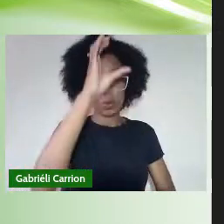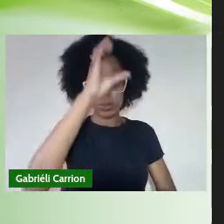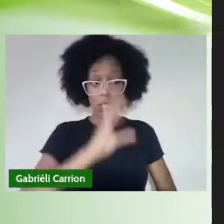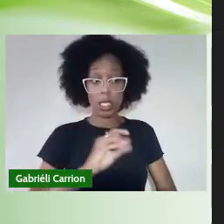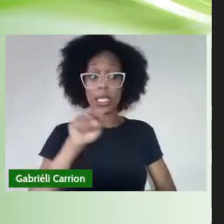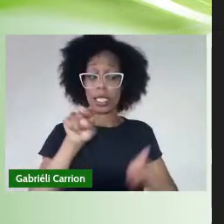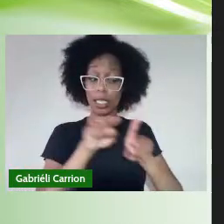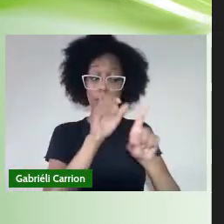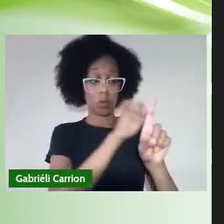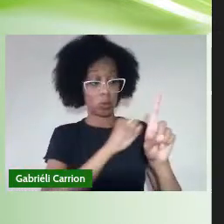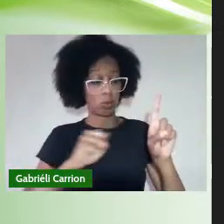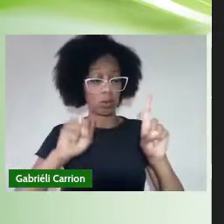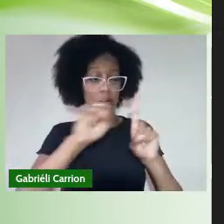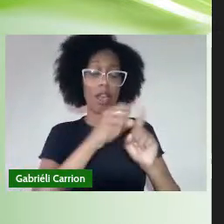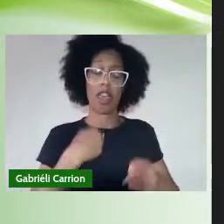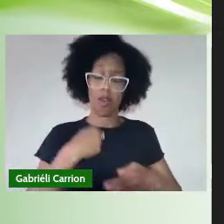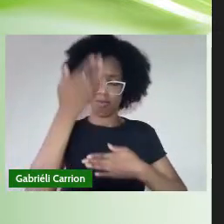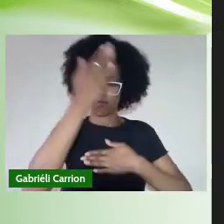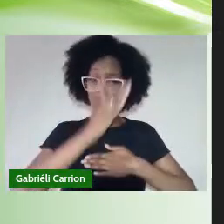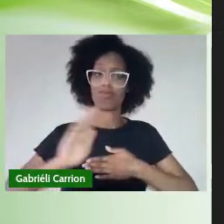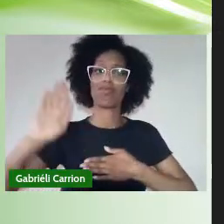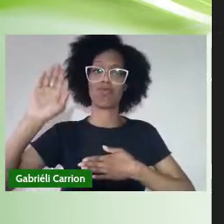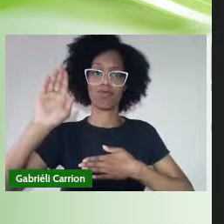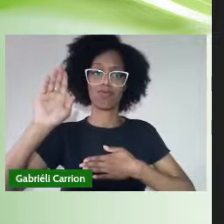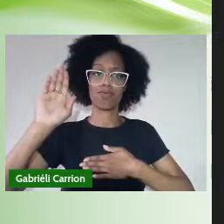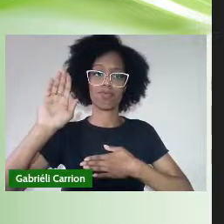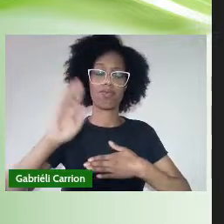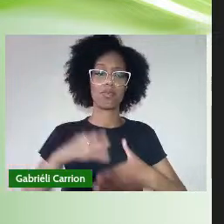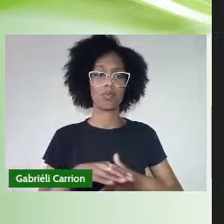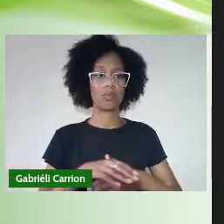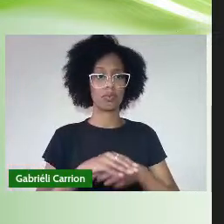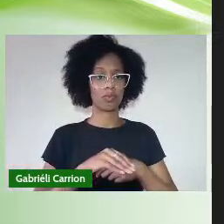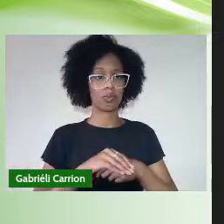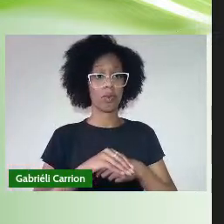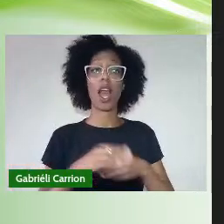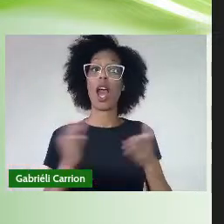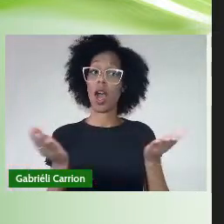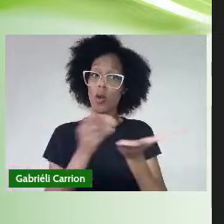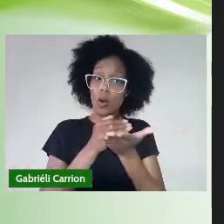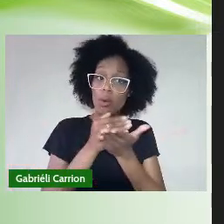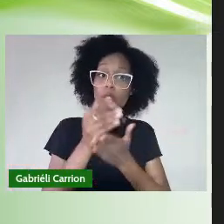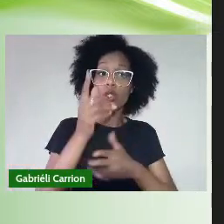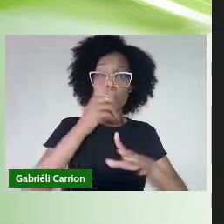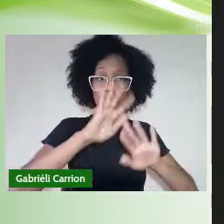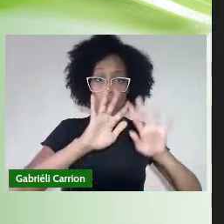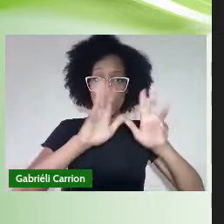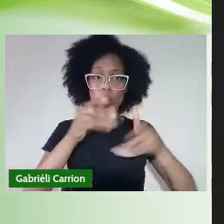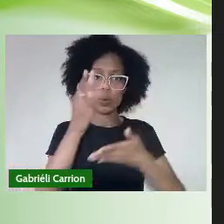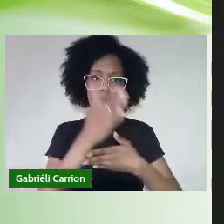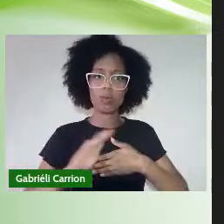Assim eu prometo Teremos agora a confirmação do juramento